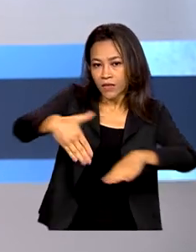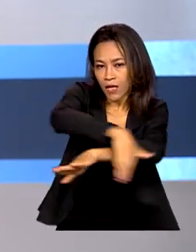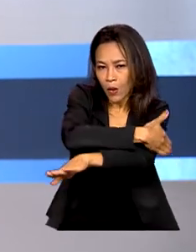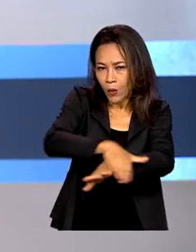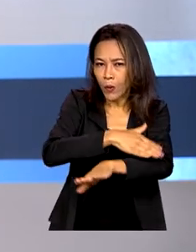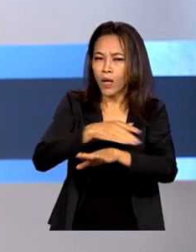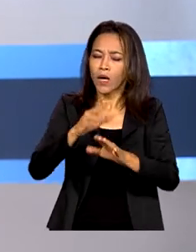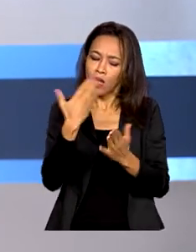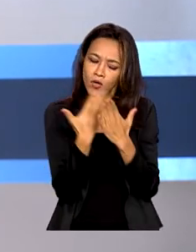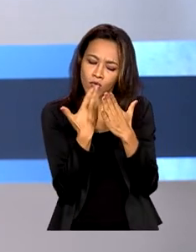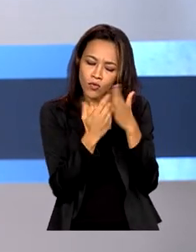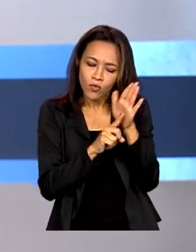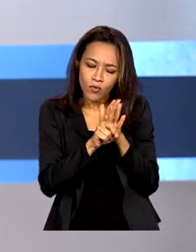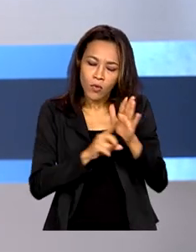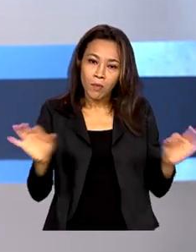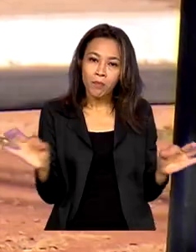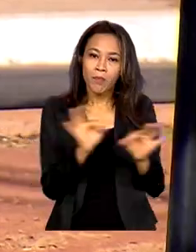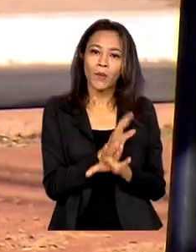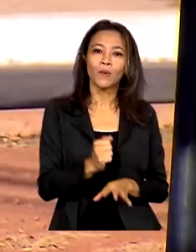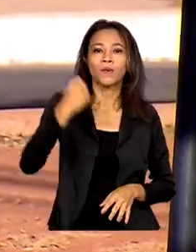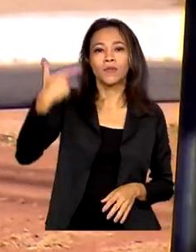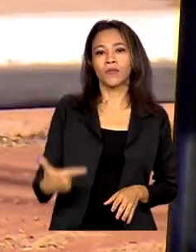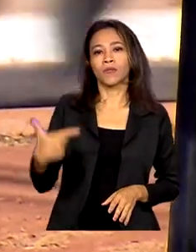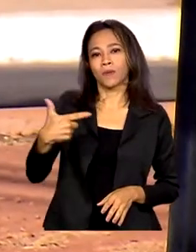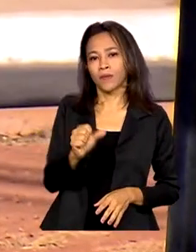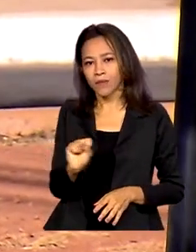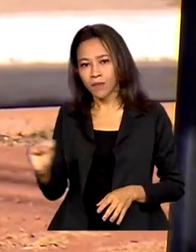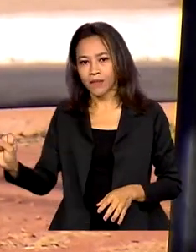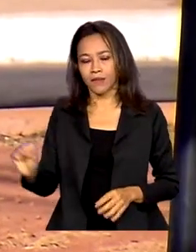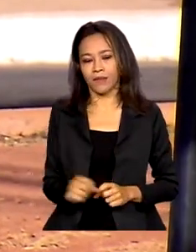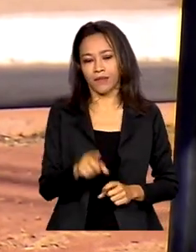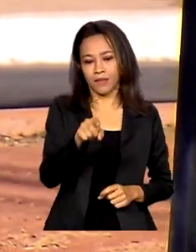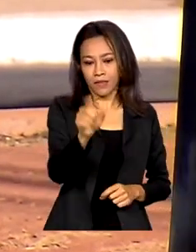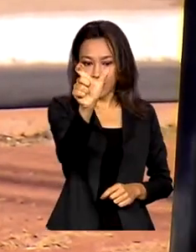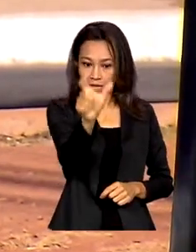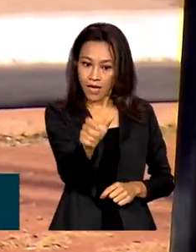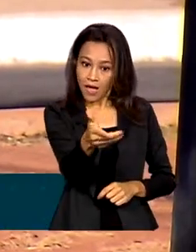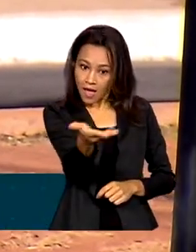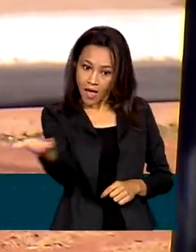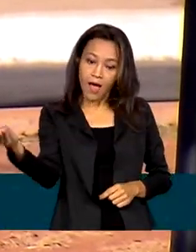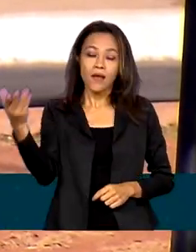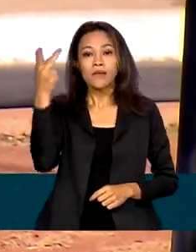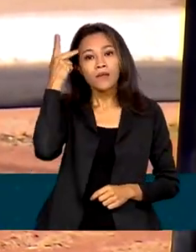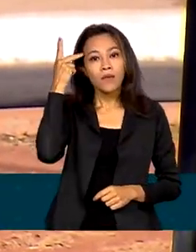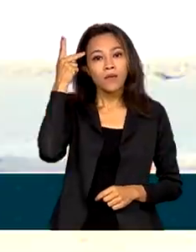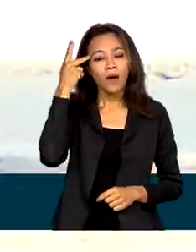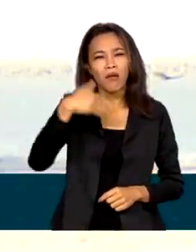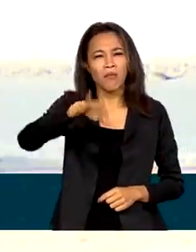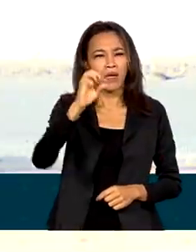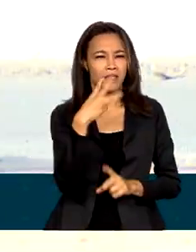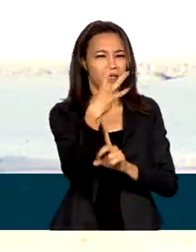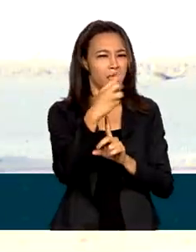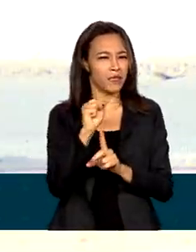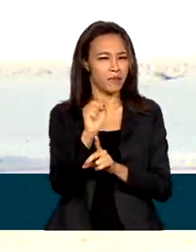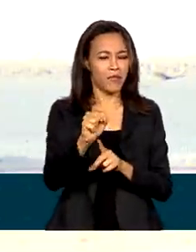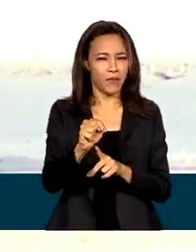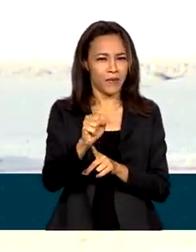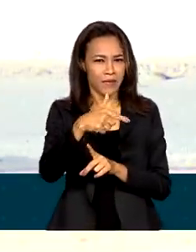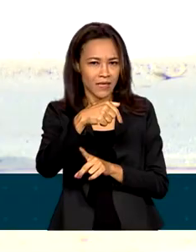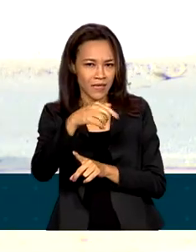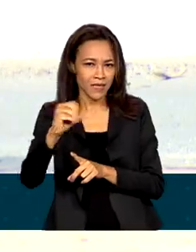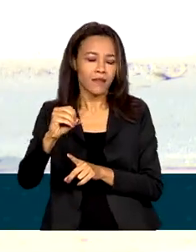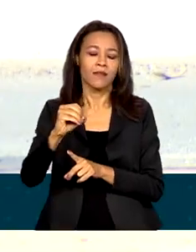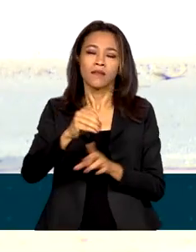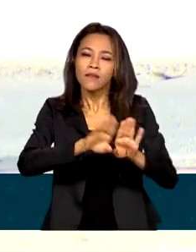ficar pronto no segundo semestre. Na cidade de São Paulo, mais de 3.700 crianças e